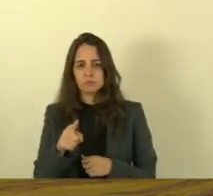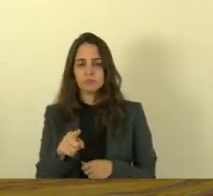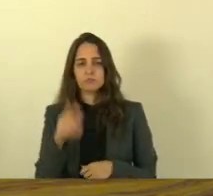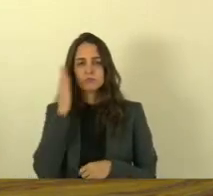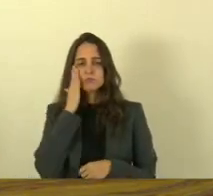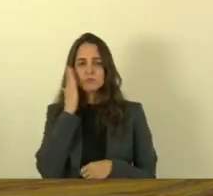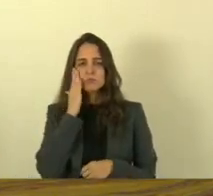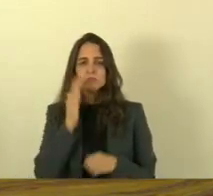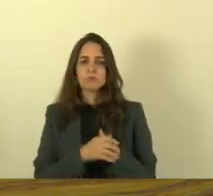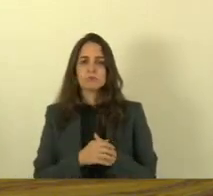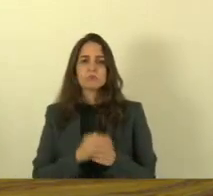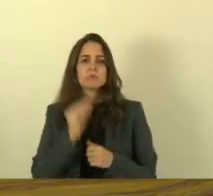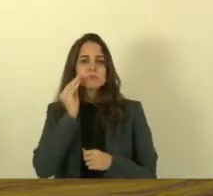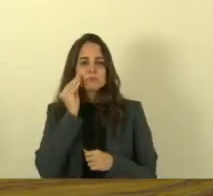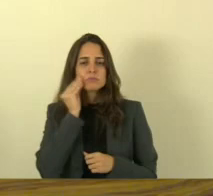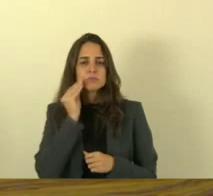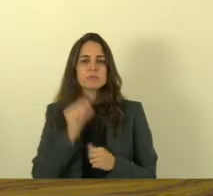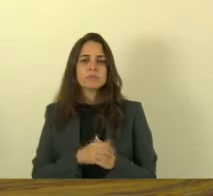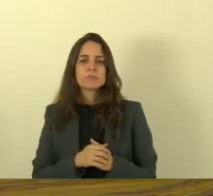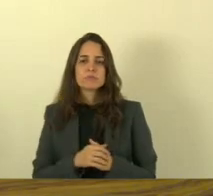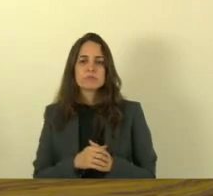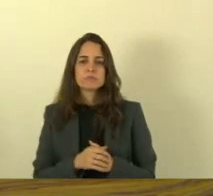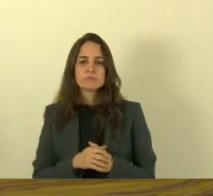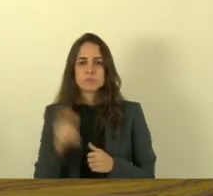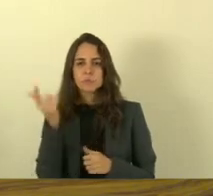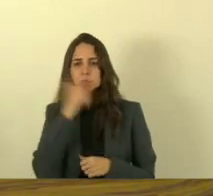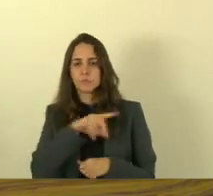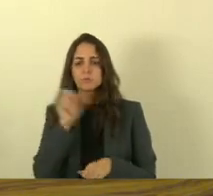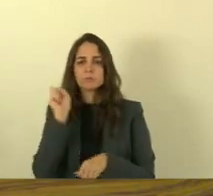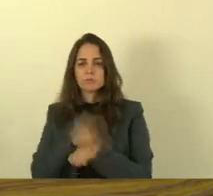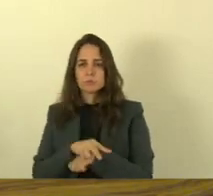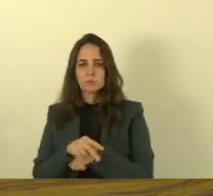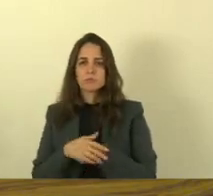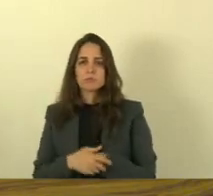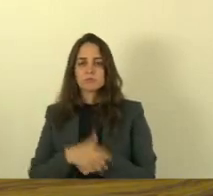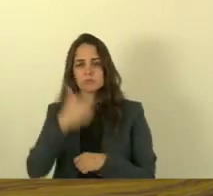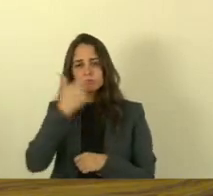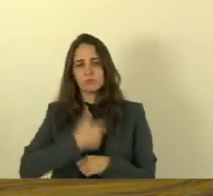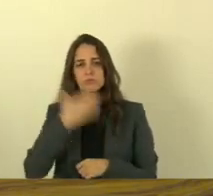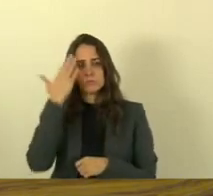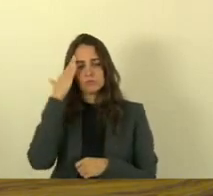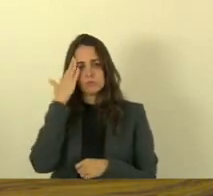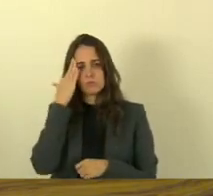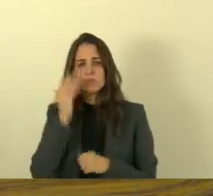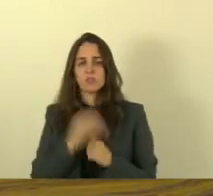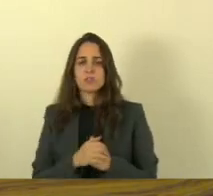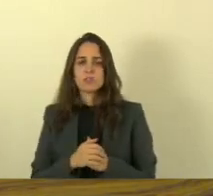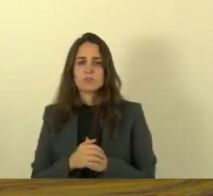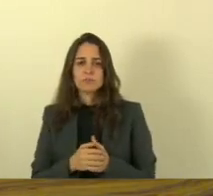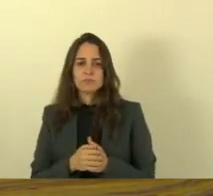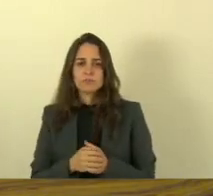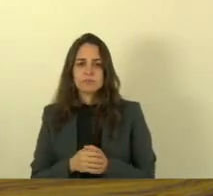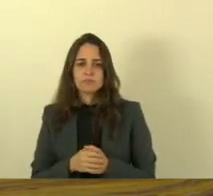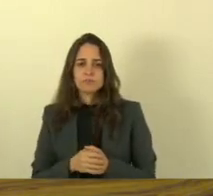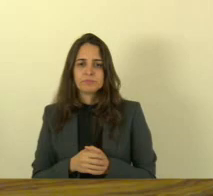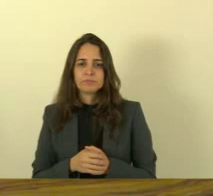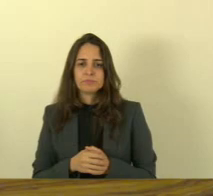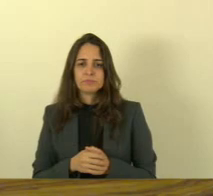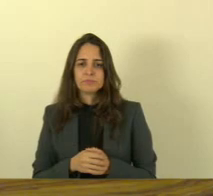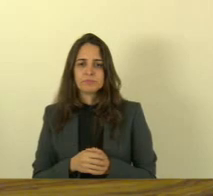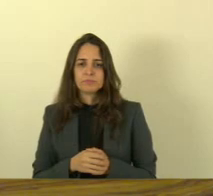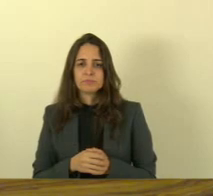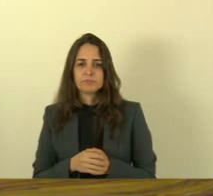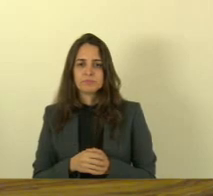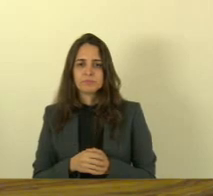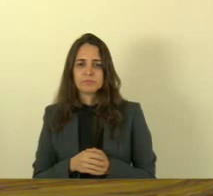tem vaga e merecem ingressar esse é o meu entendimento estamos trabalhando nessa direção eu quero